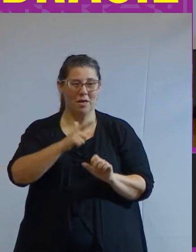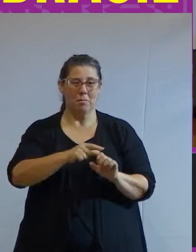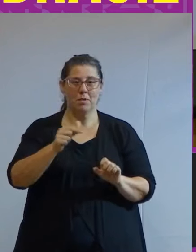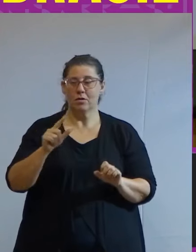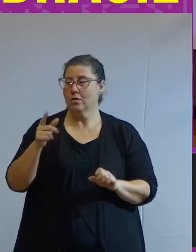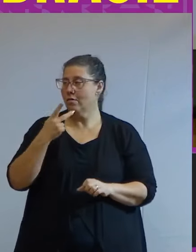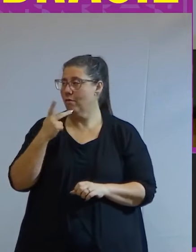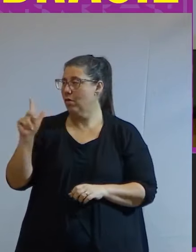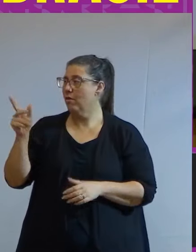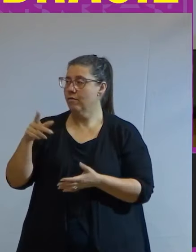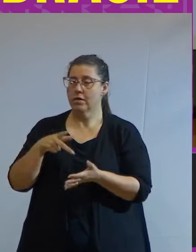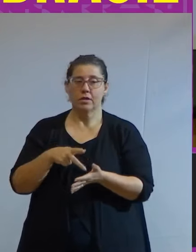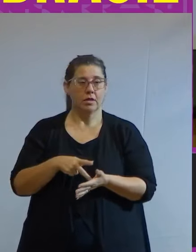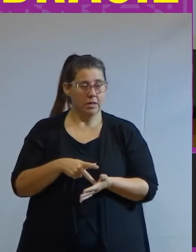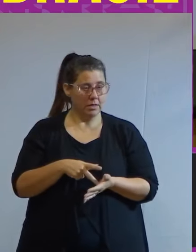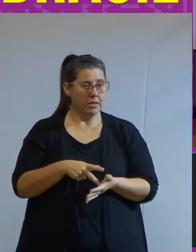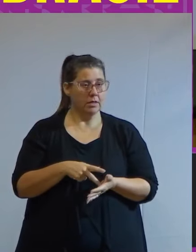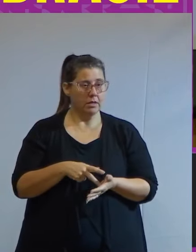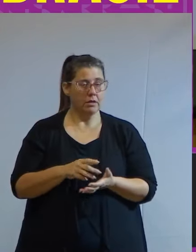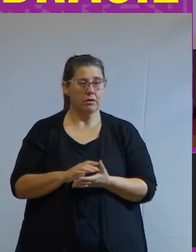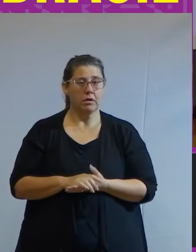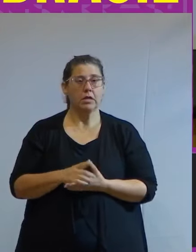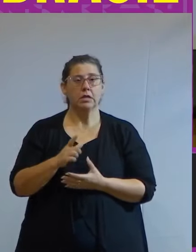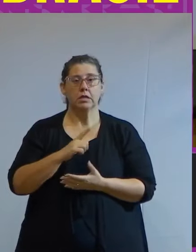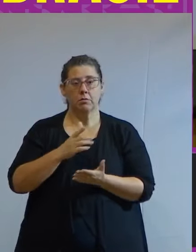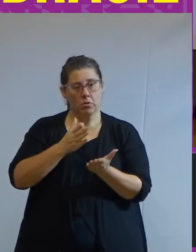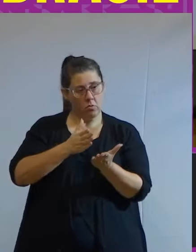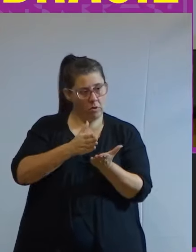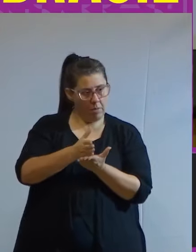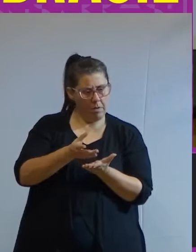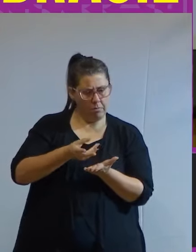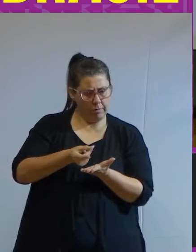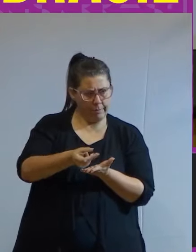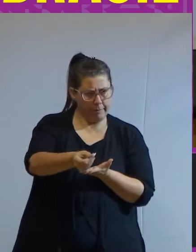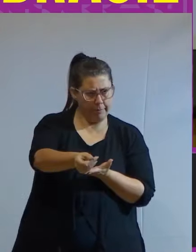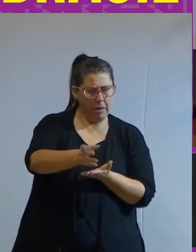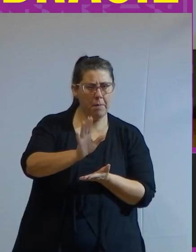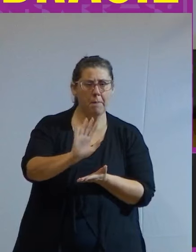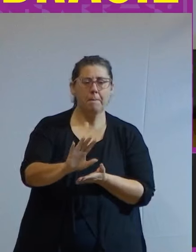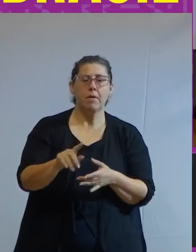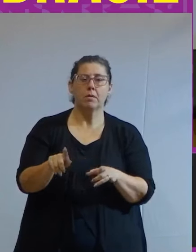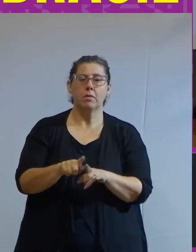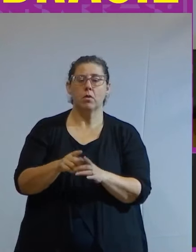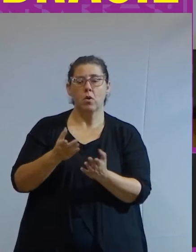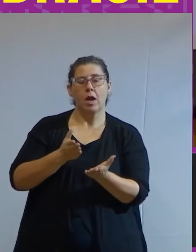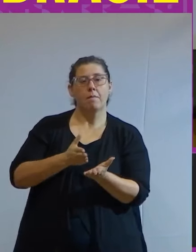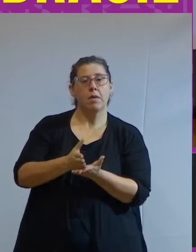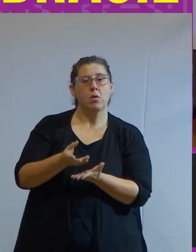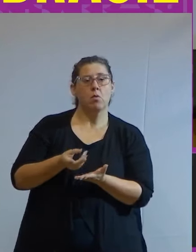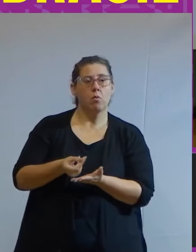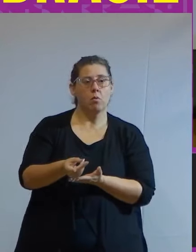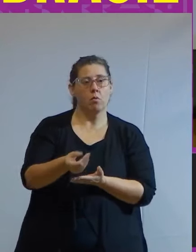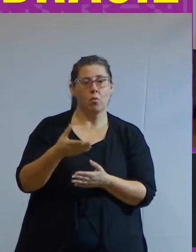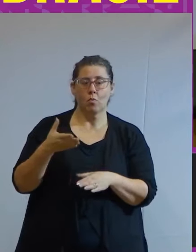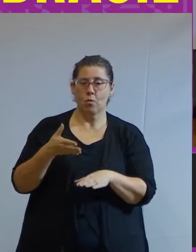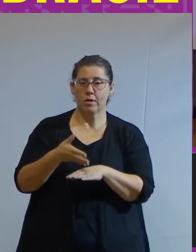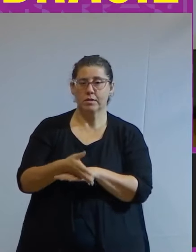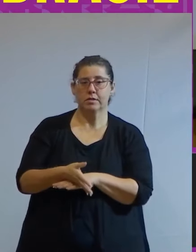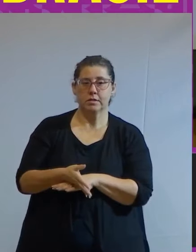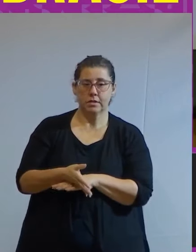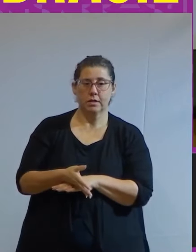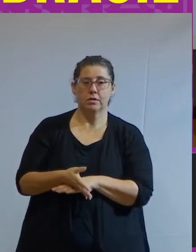comentou muito bem aqui é que temos um caminho muito longo mas além desse caminho muito longo o acesso